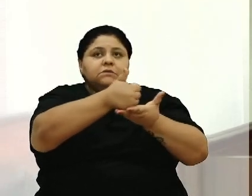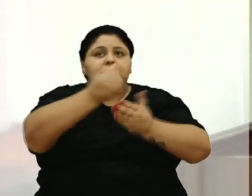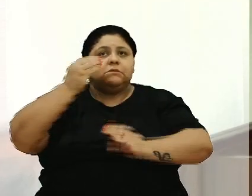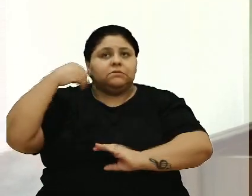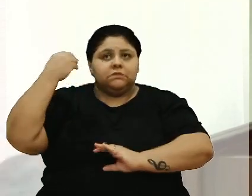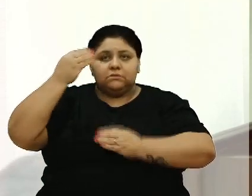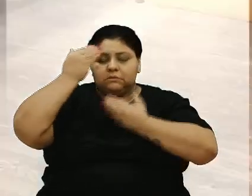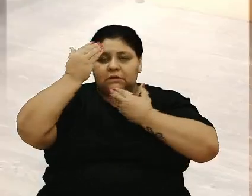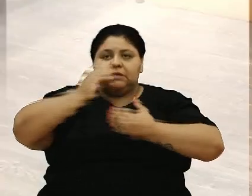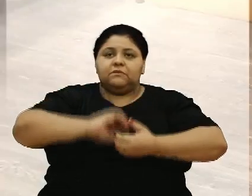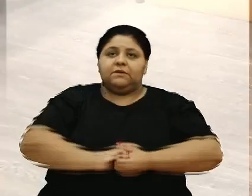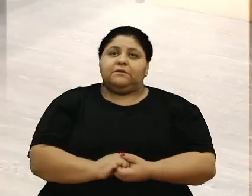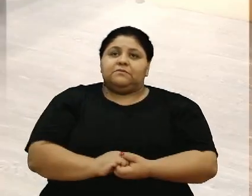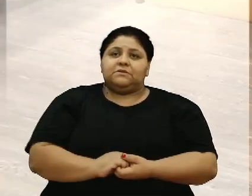obrigado declaração de líder